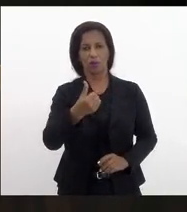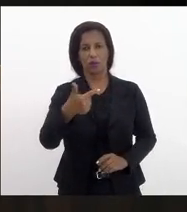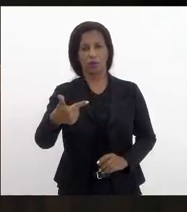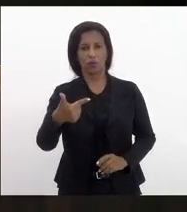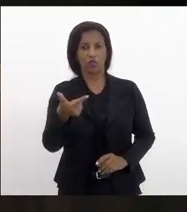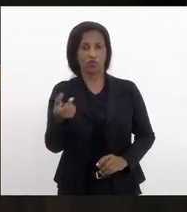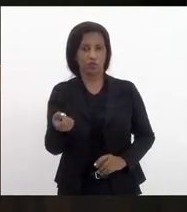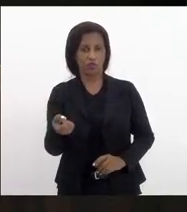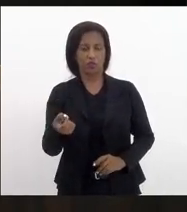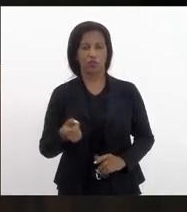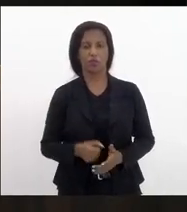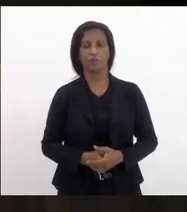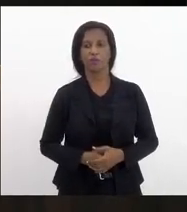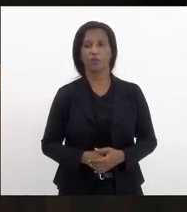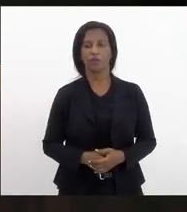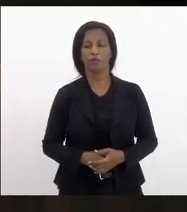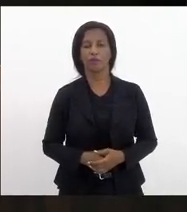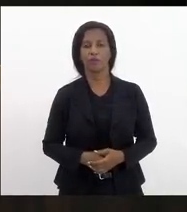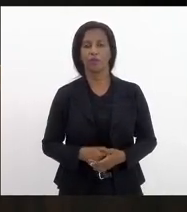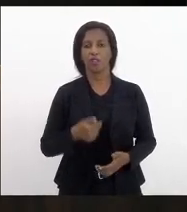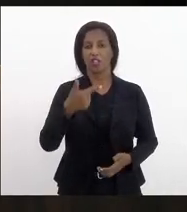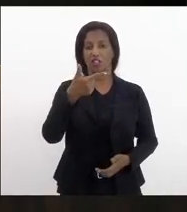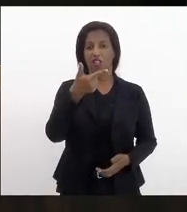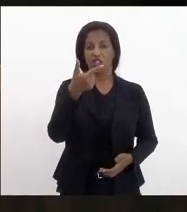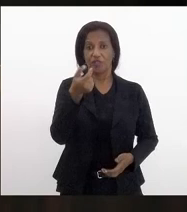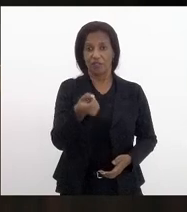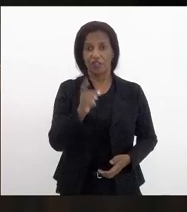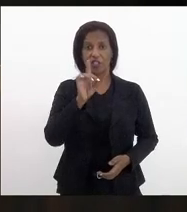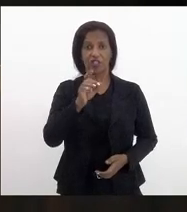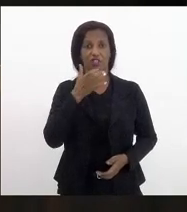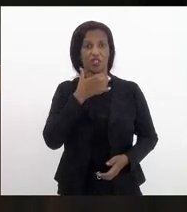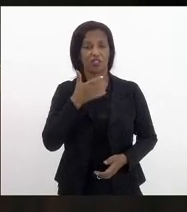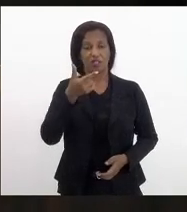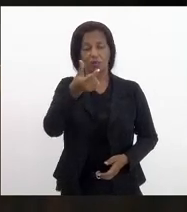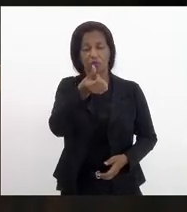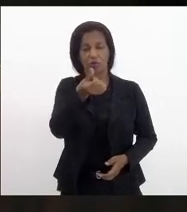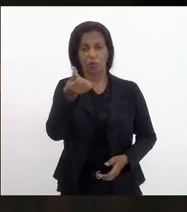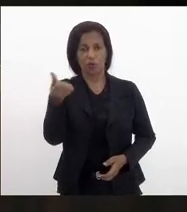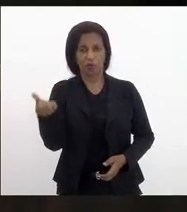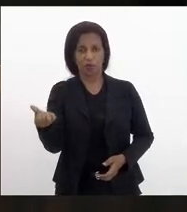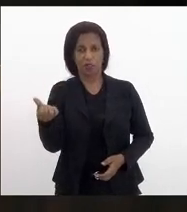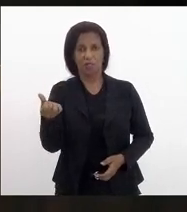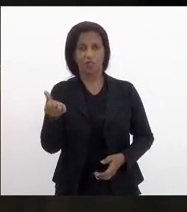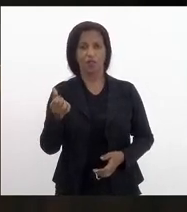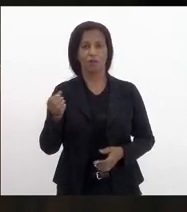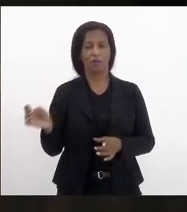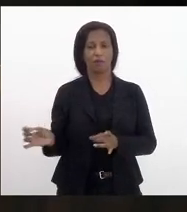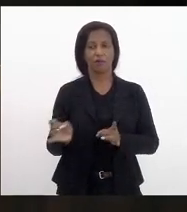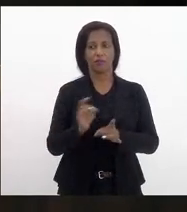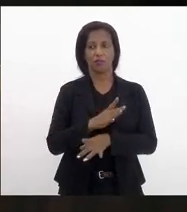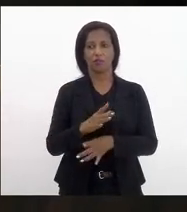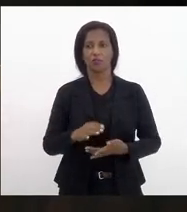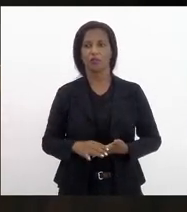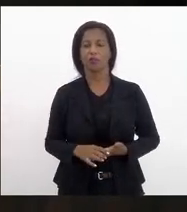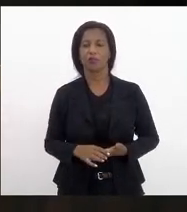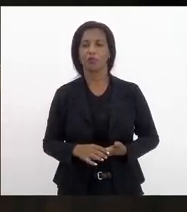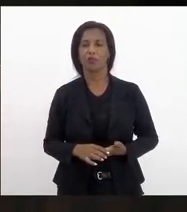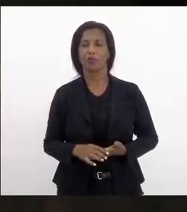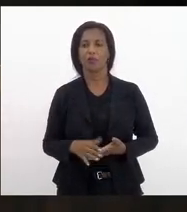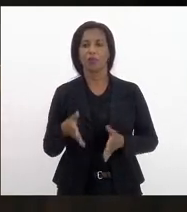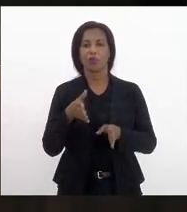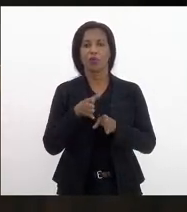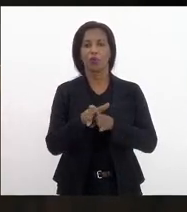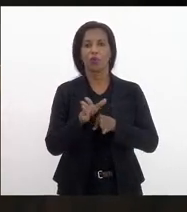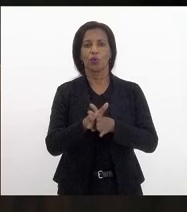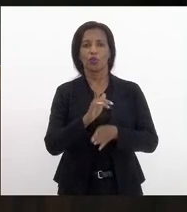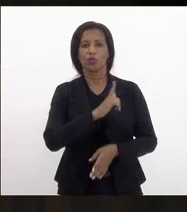20 de dezembro de 2006, para dispor sobre a regulamentação do Conselho